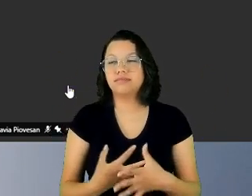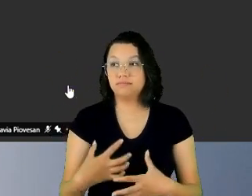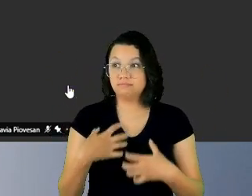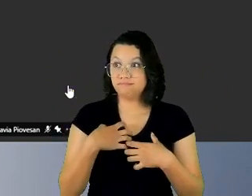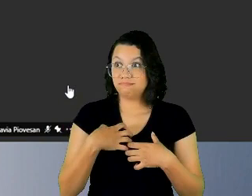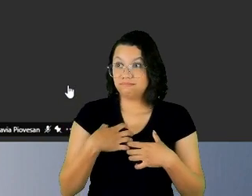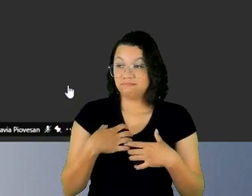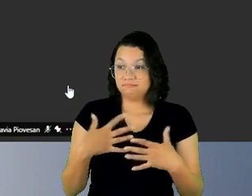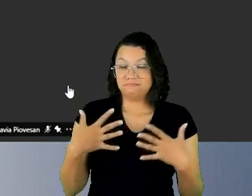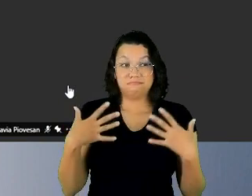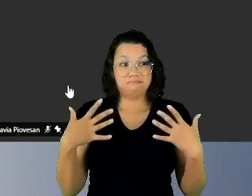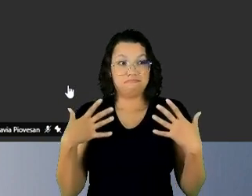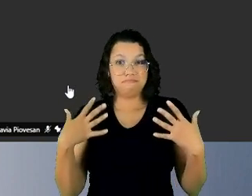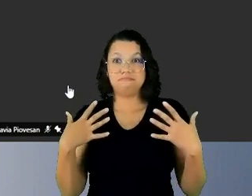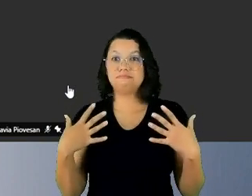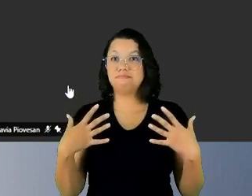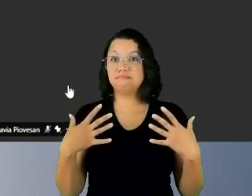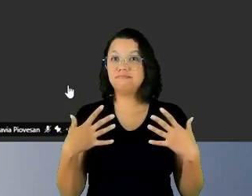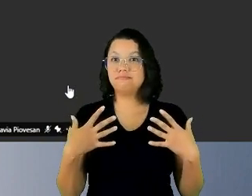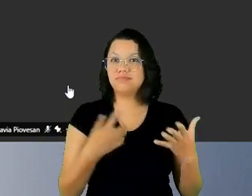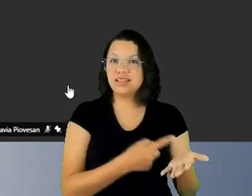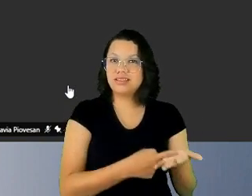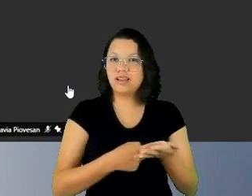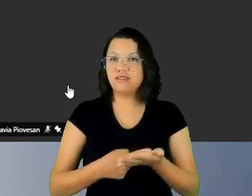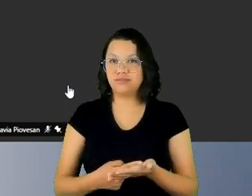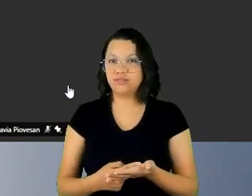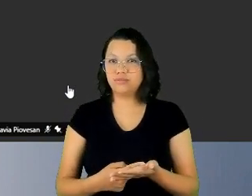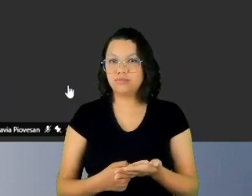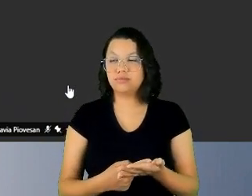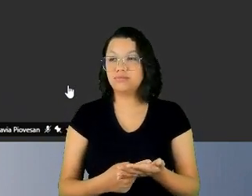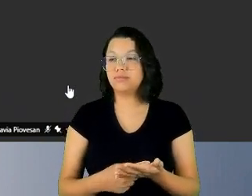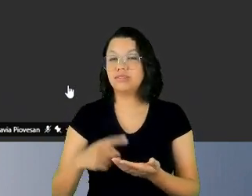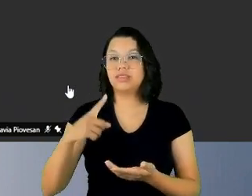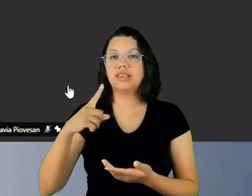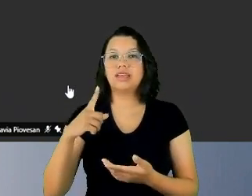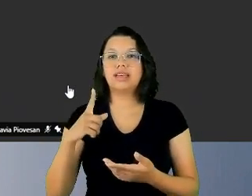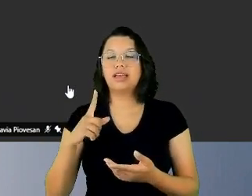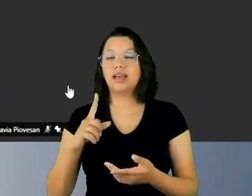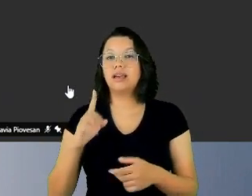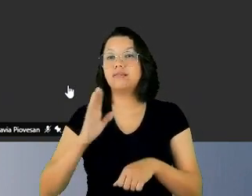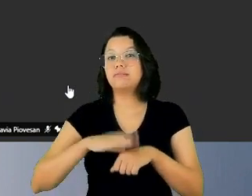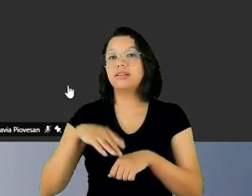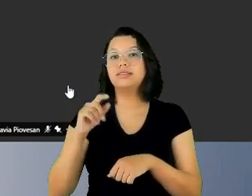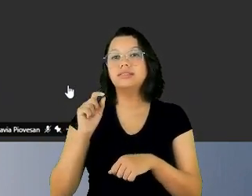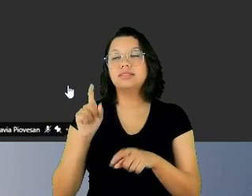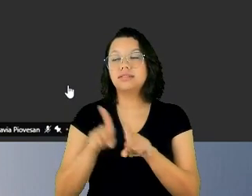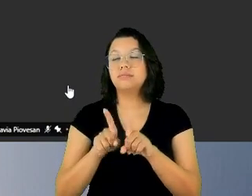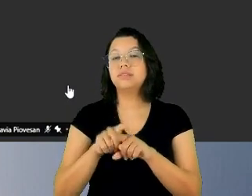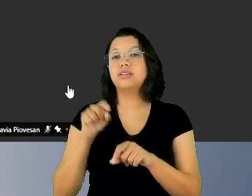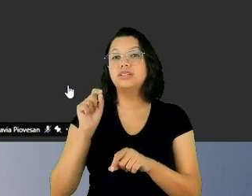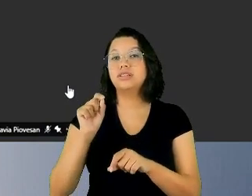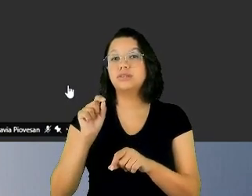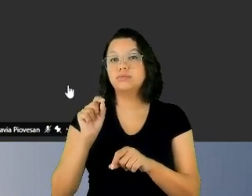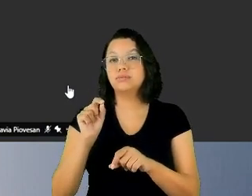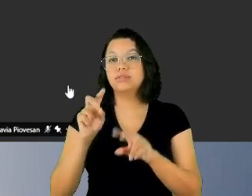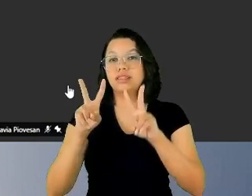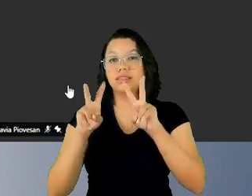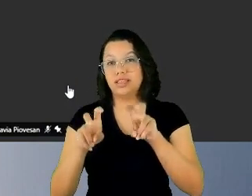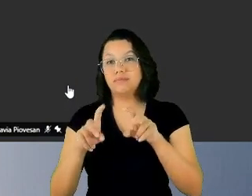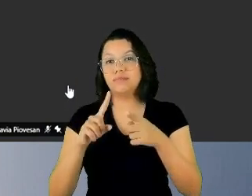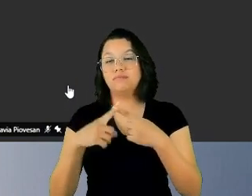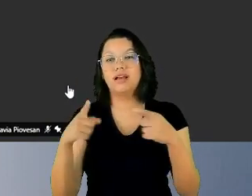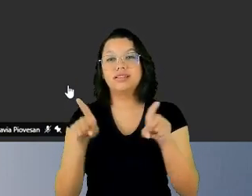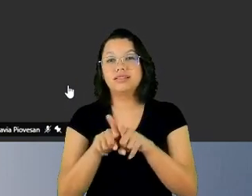além do tema central da discussão, pelas honradas presenças dessa,